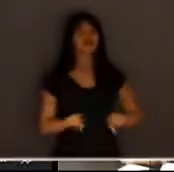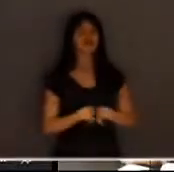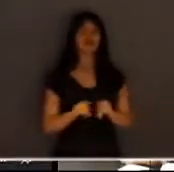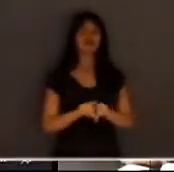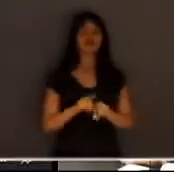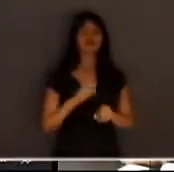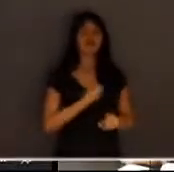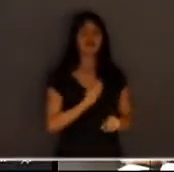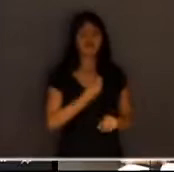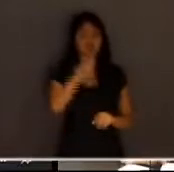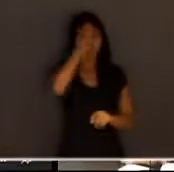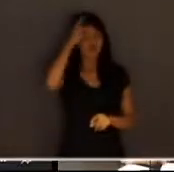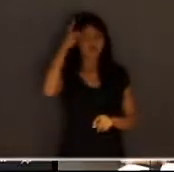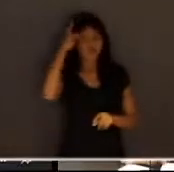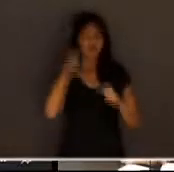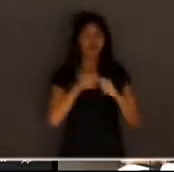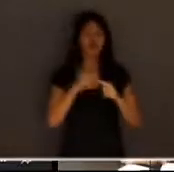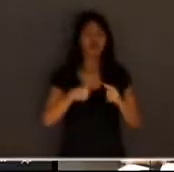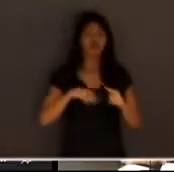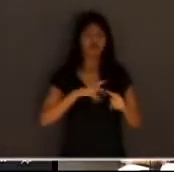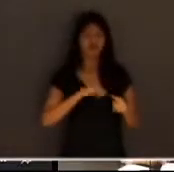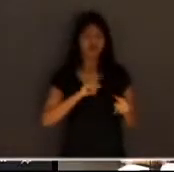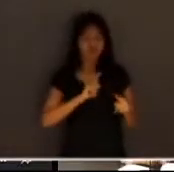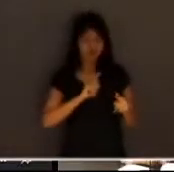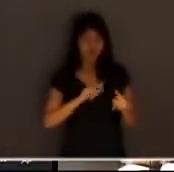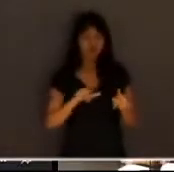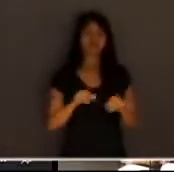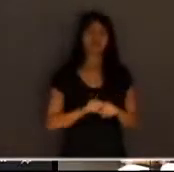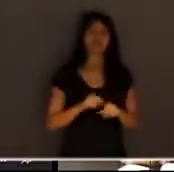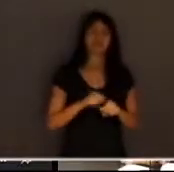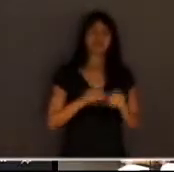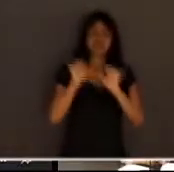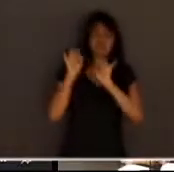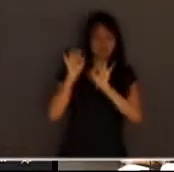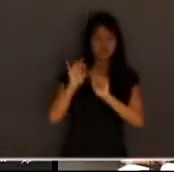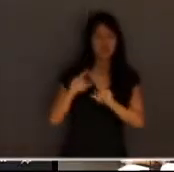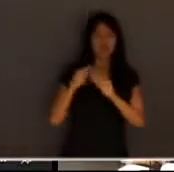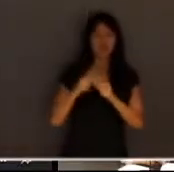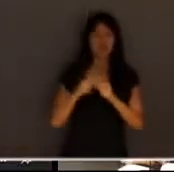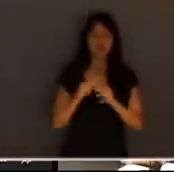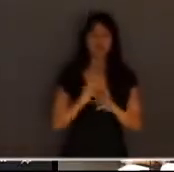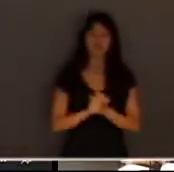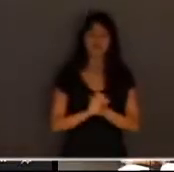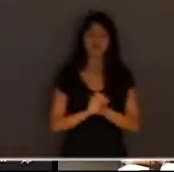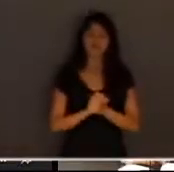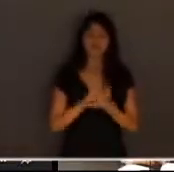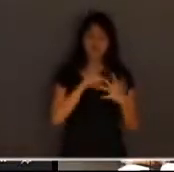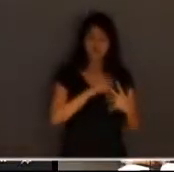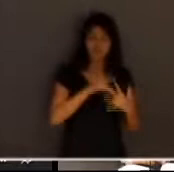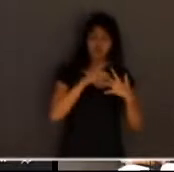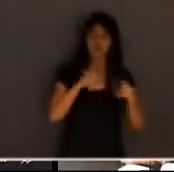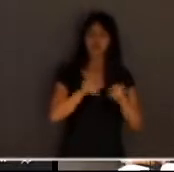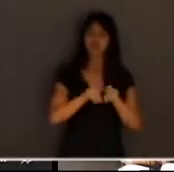porque a tribuna da sociedade é um lugar em que há muita coisa a ser feita para muita gente